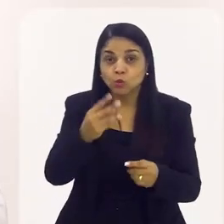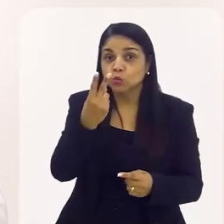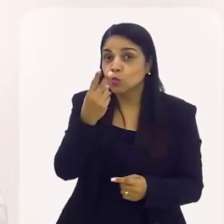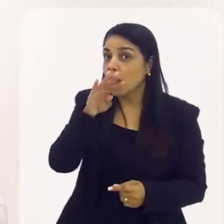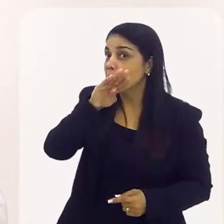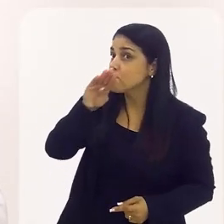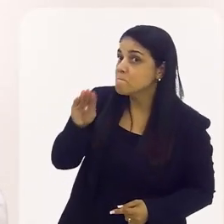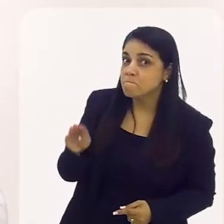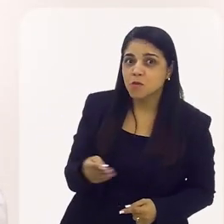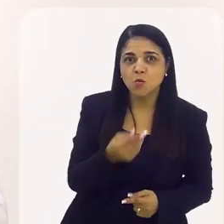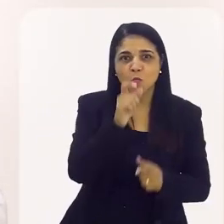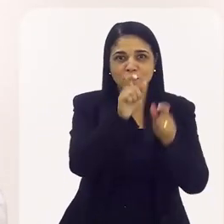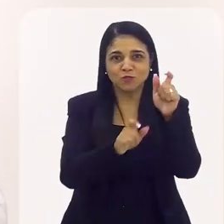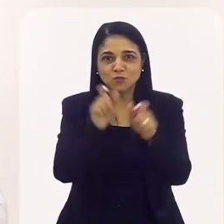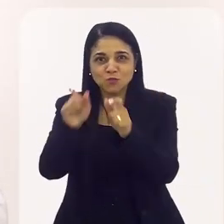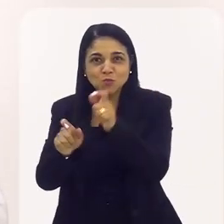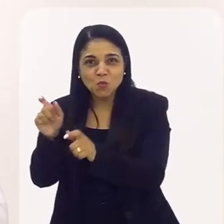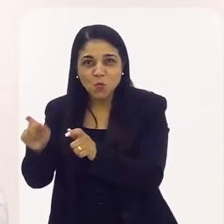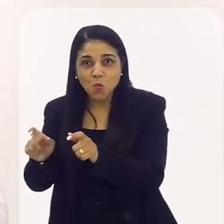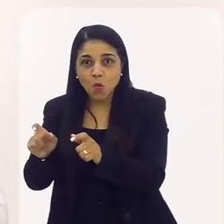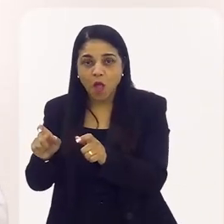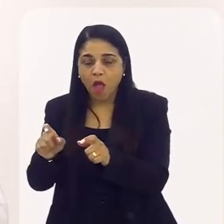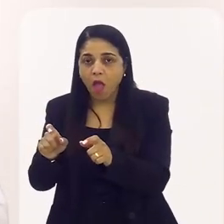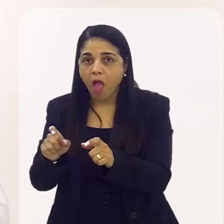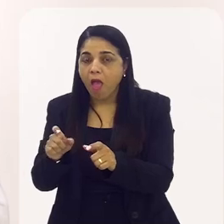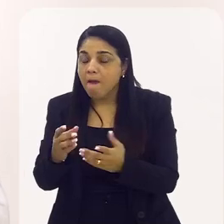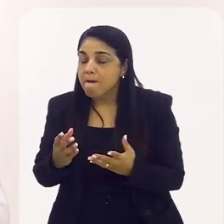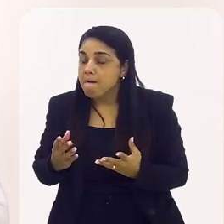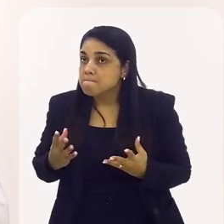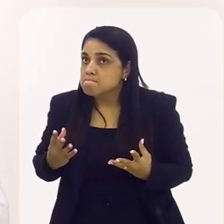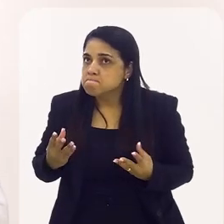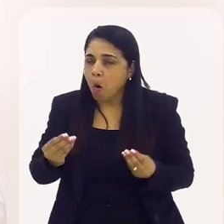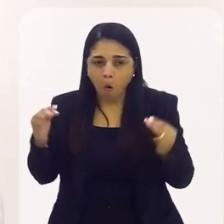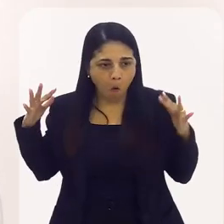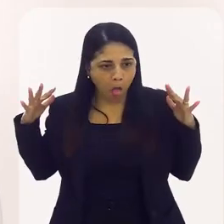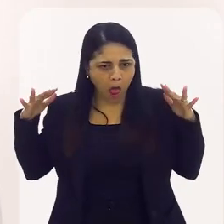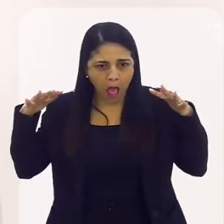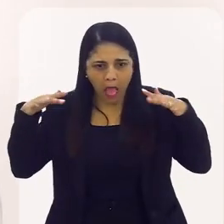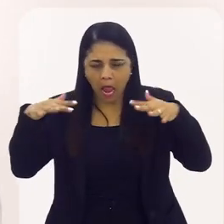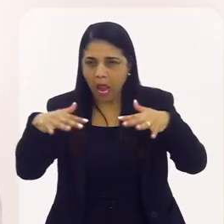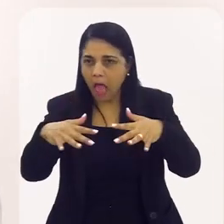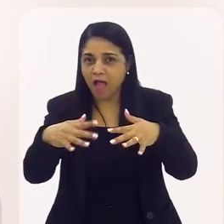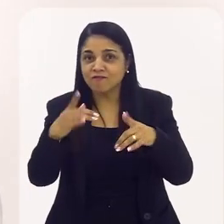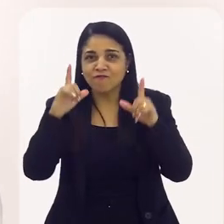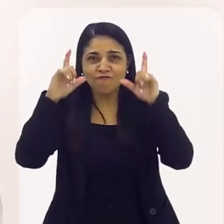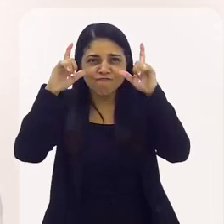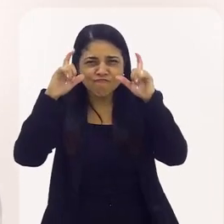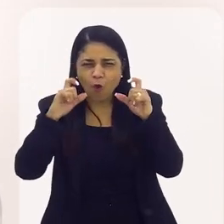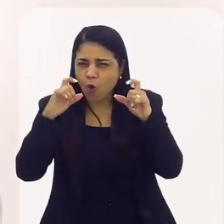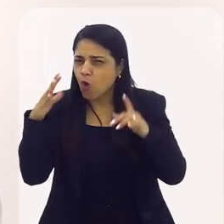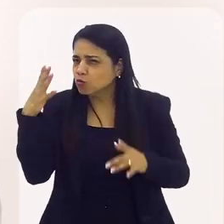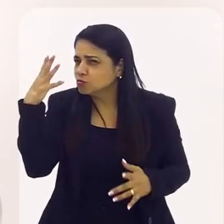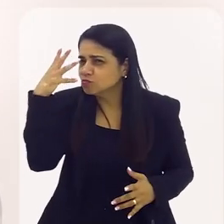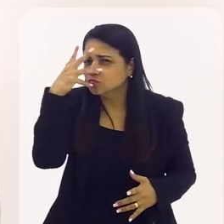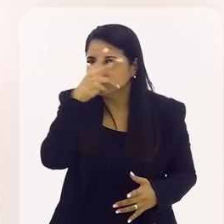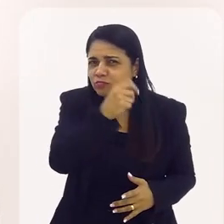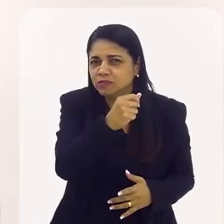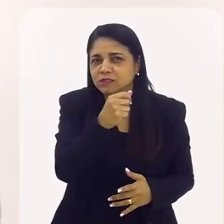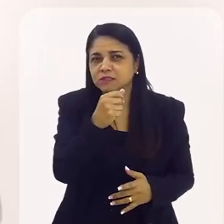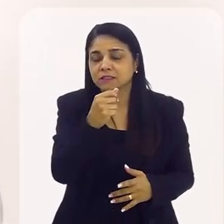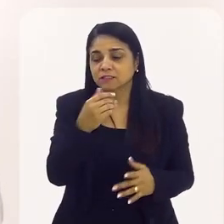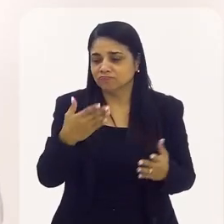são duas mil pessoas. É uma coisa de louco. Tem uma foto que eu tenho dela, muito linda.